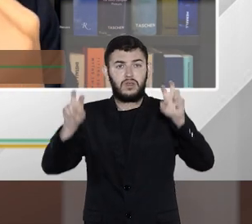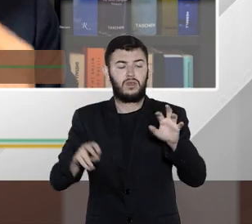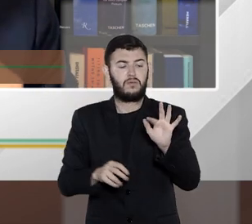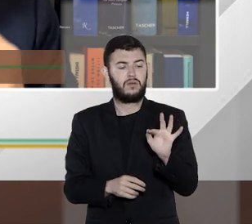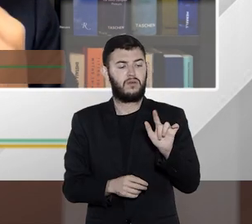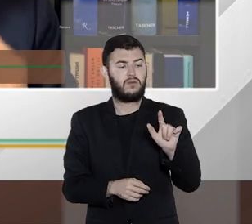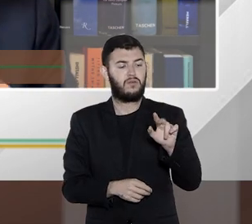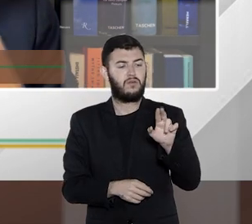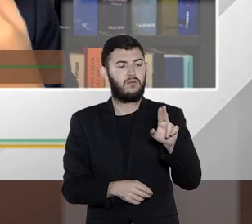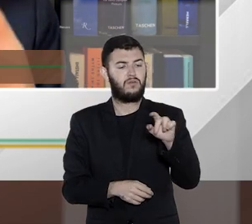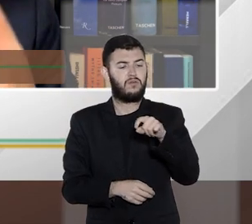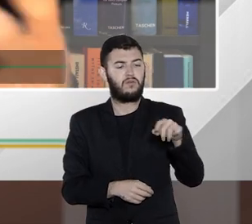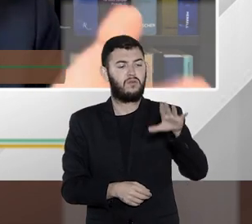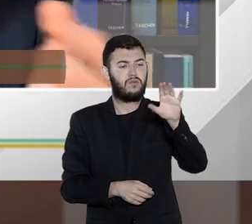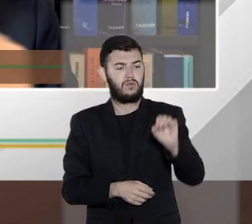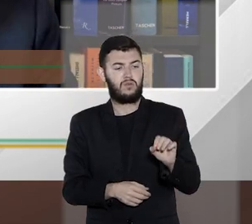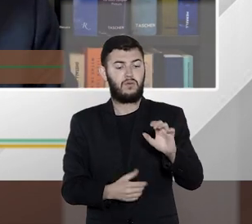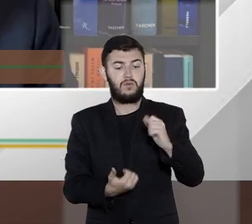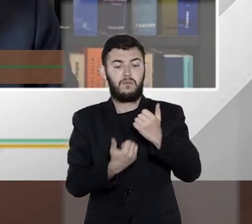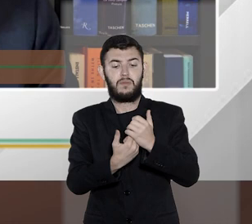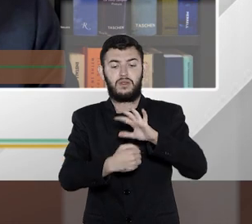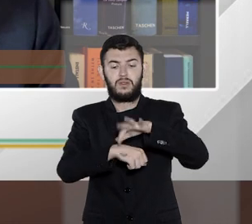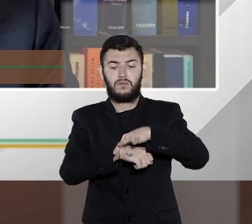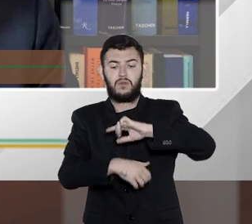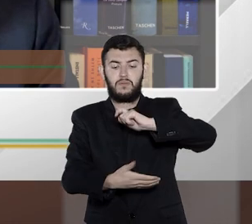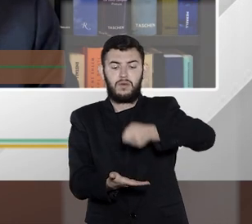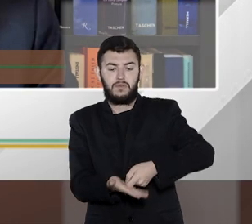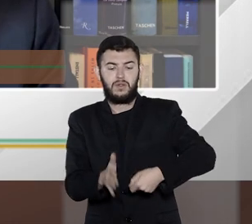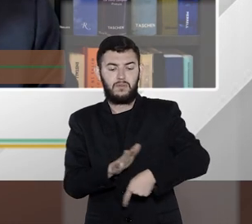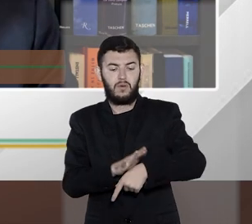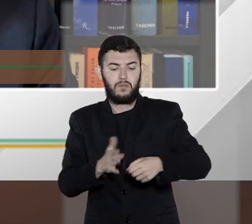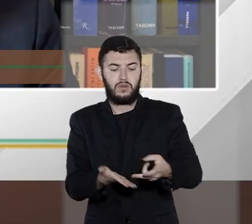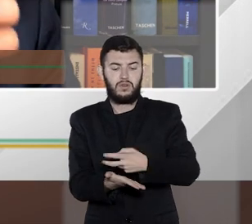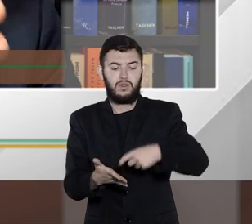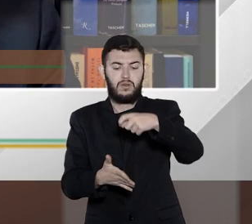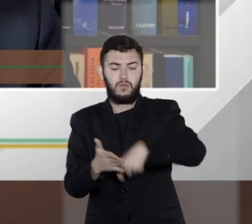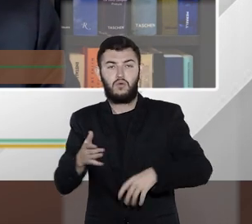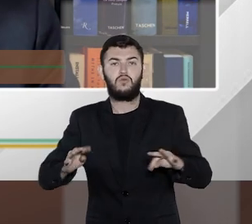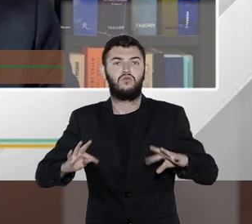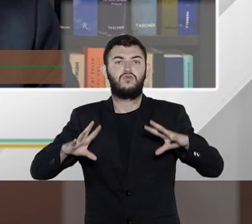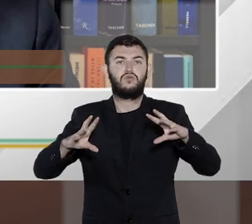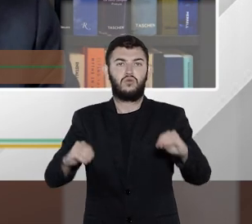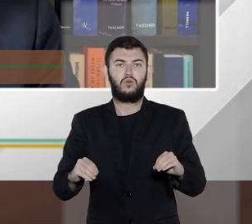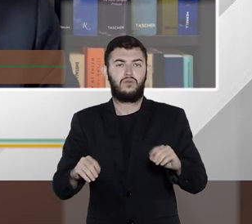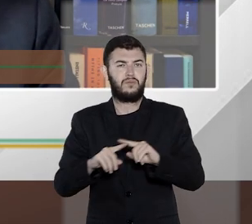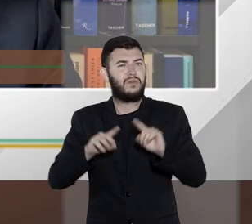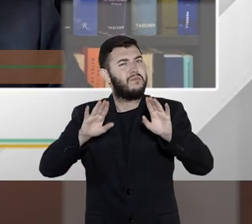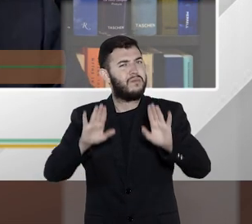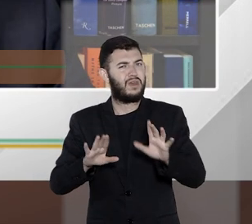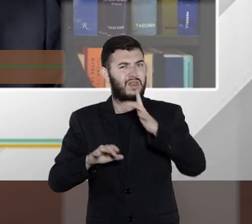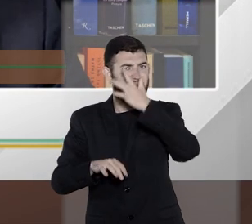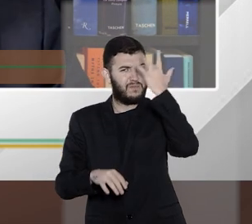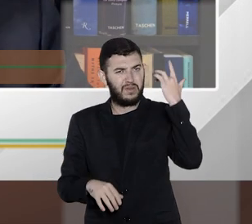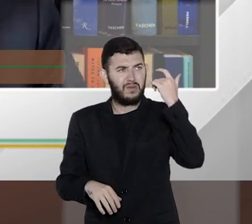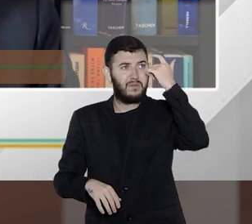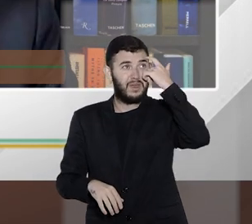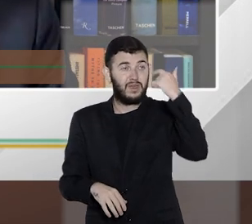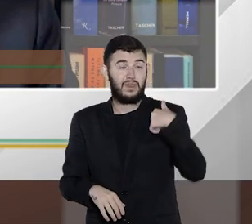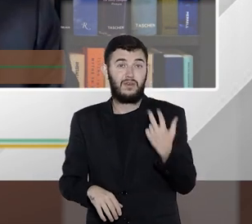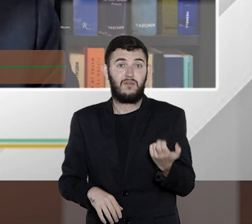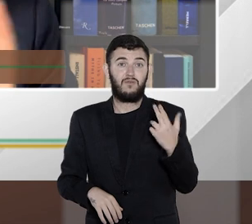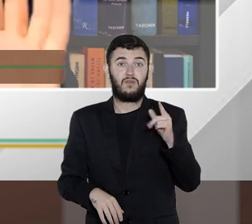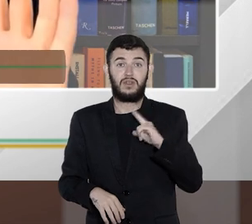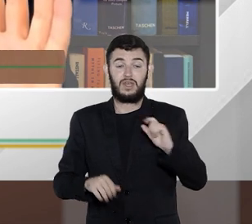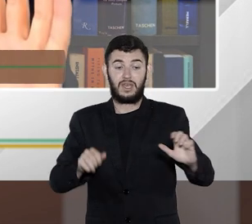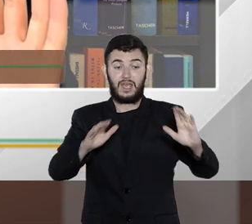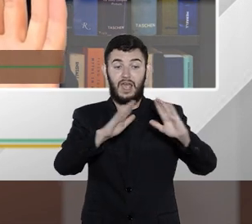patrimoniais e os fluxos de pagamentos de tributos de todos esses contribuintes então antigamente tinha gente que achava eu vou ter um imóvel lá